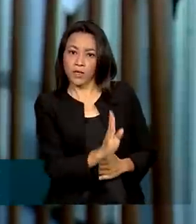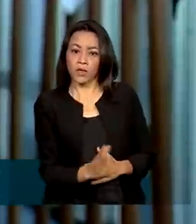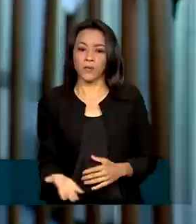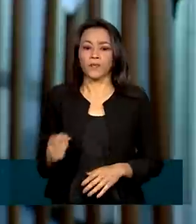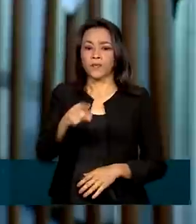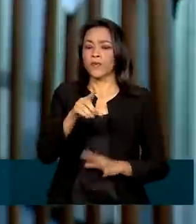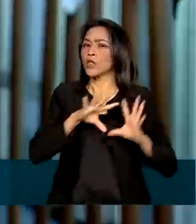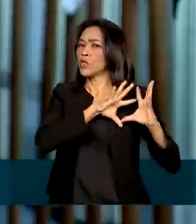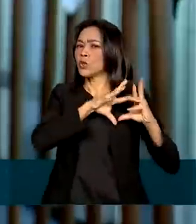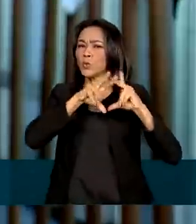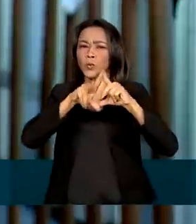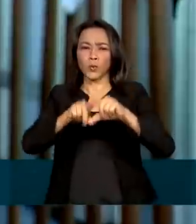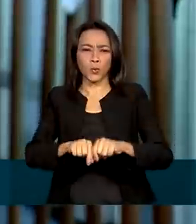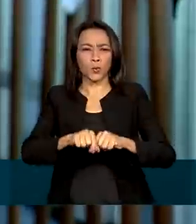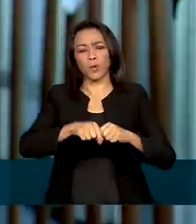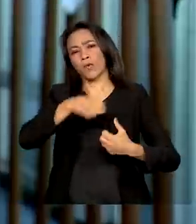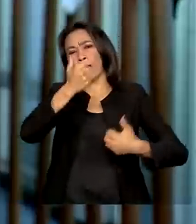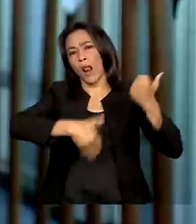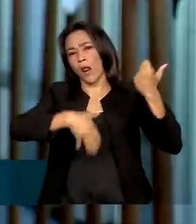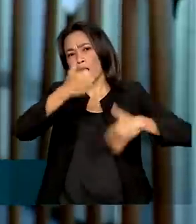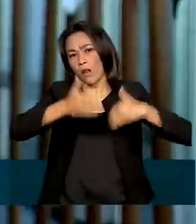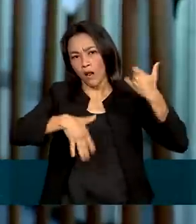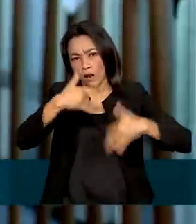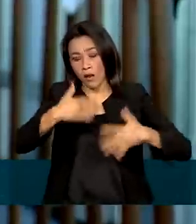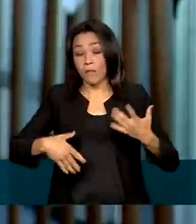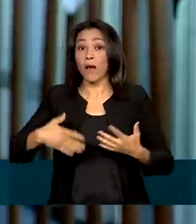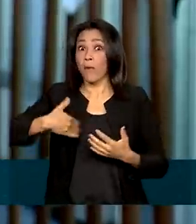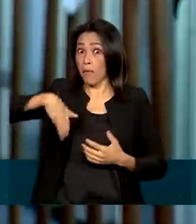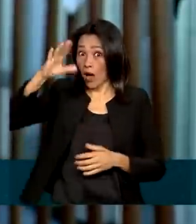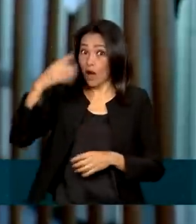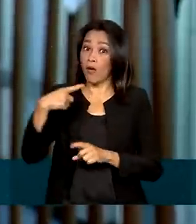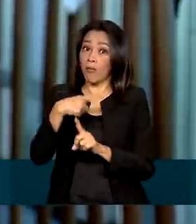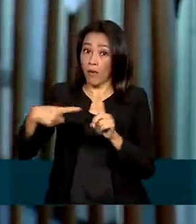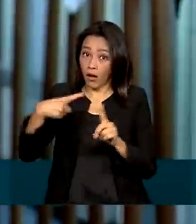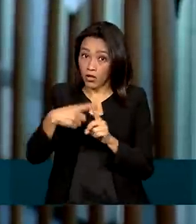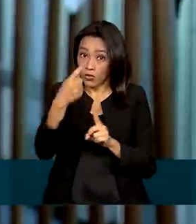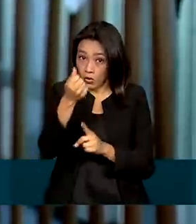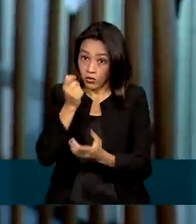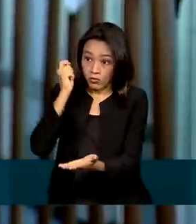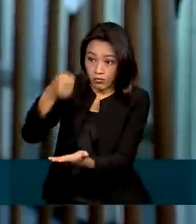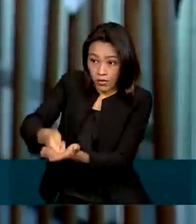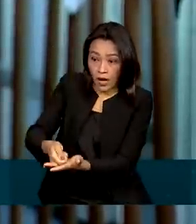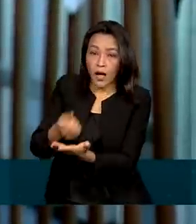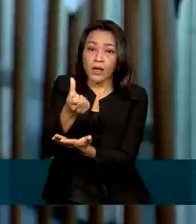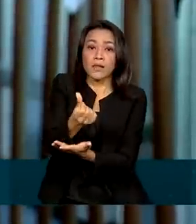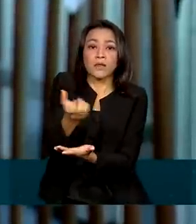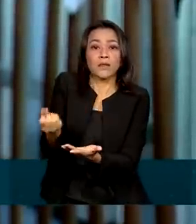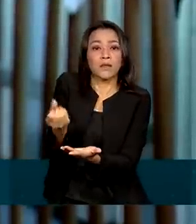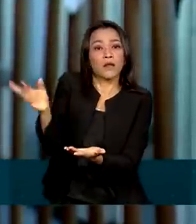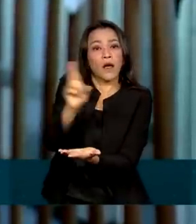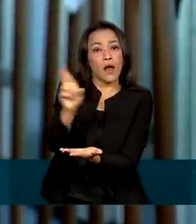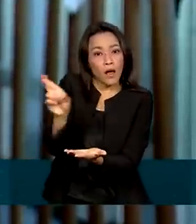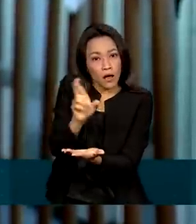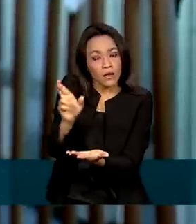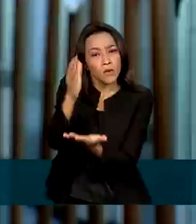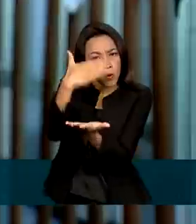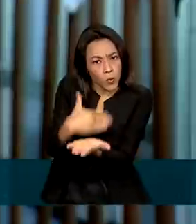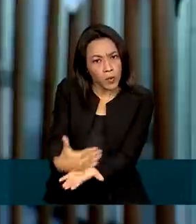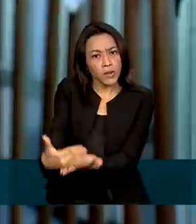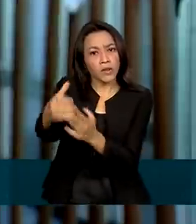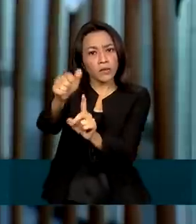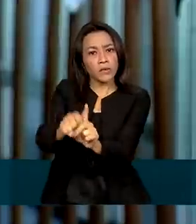previsto, a maior parte será usada para continuar pagando R 600 do Bolsa Família a partir de janeiro,